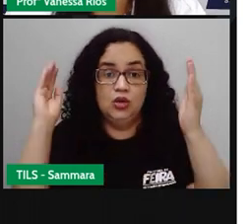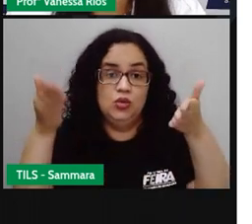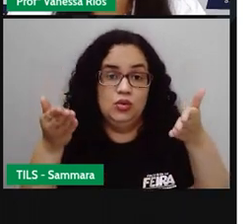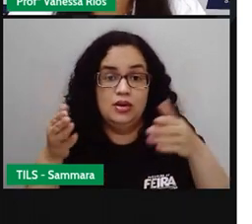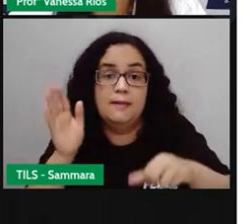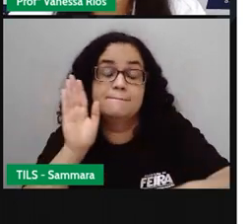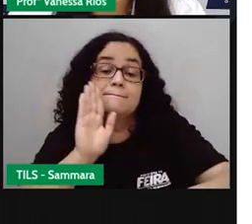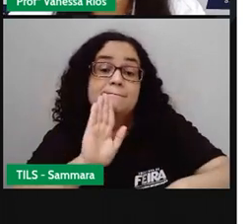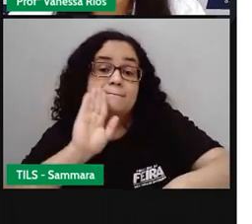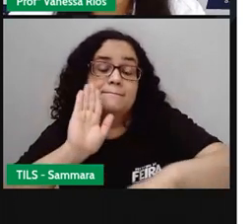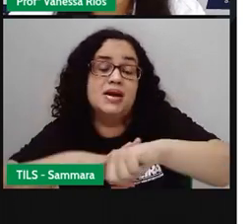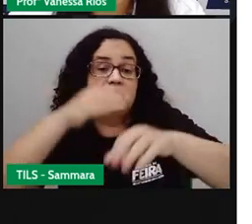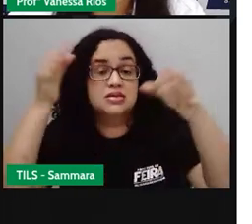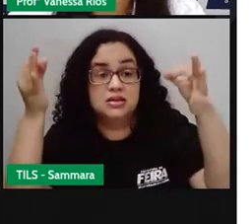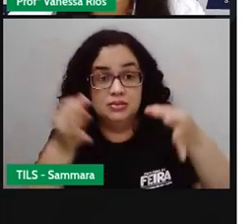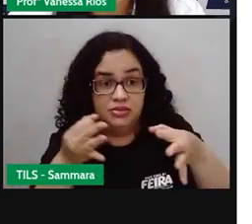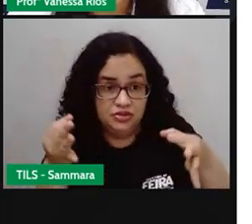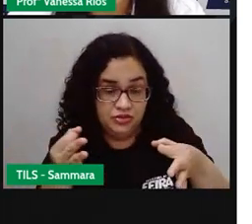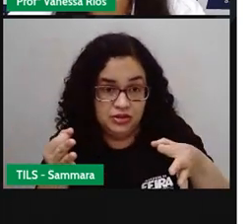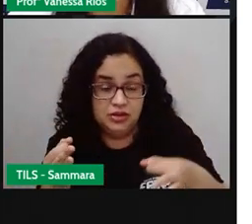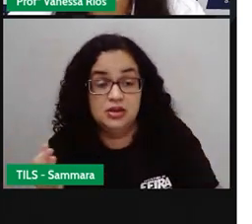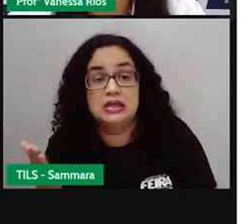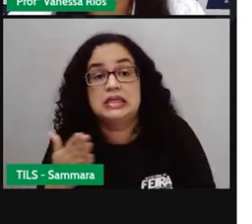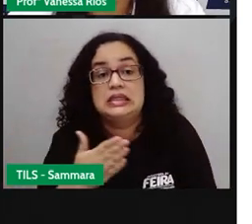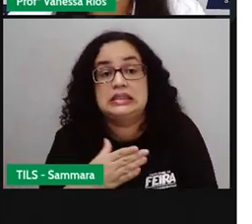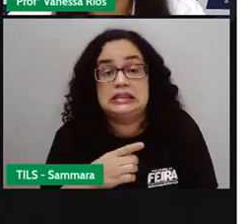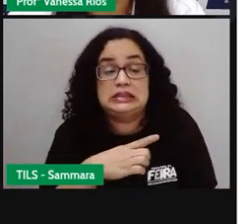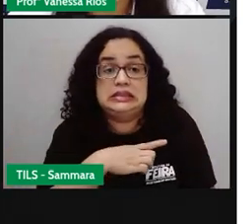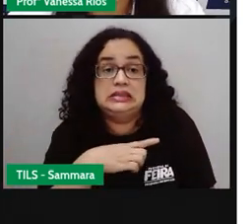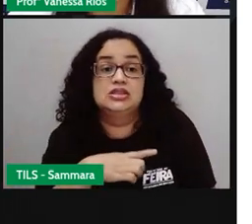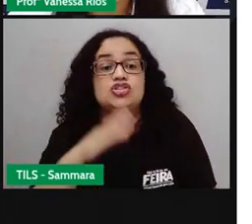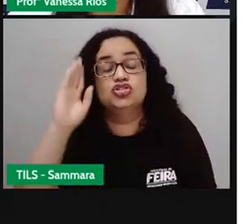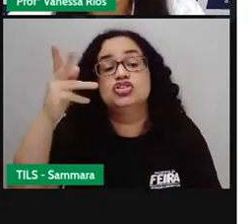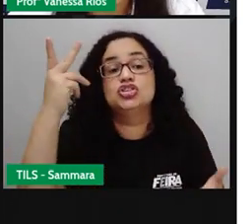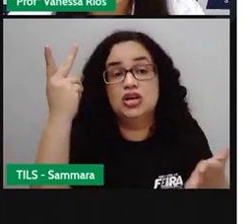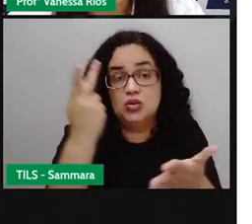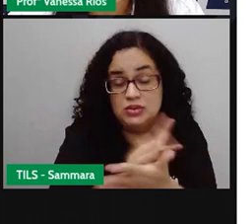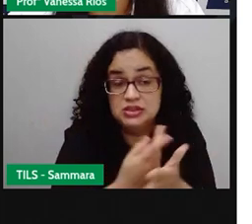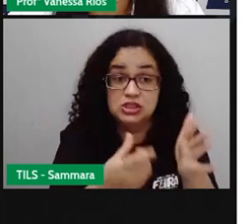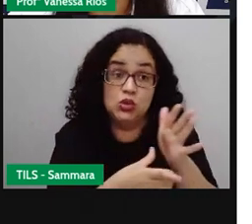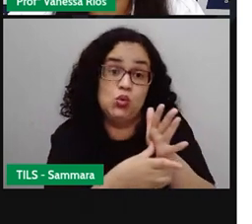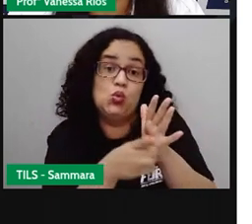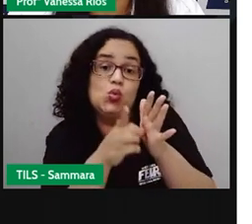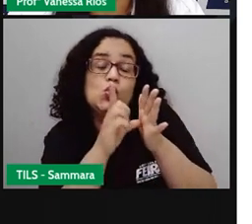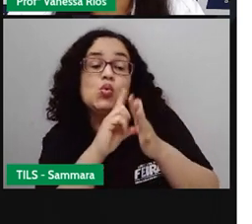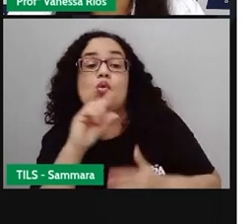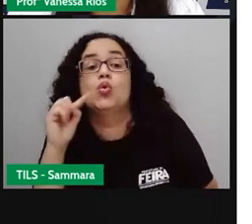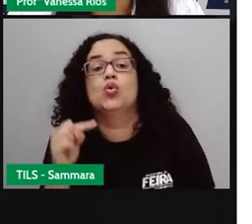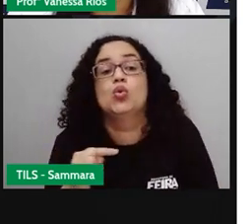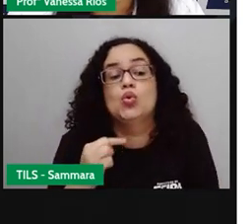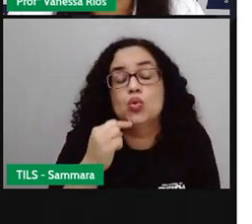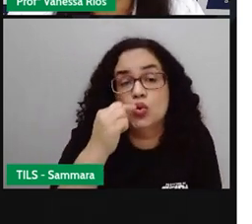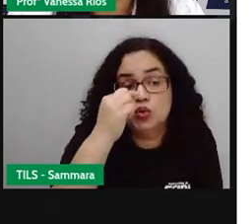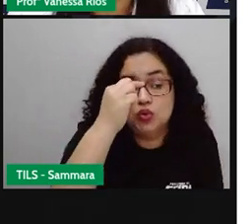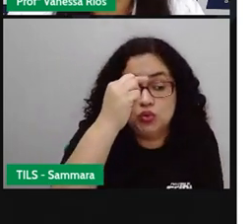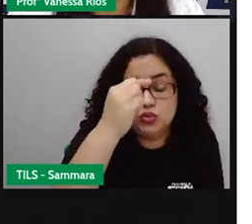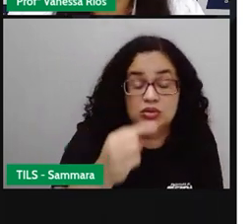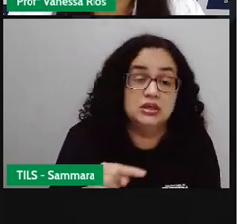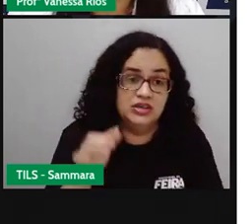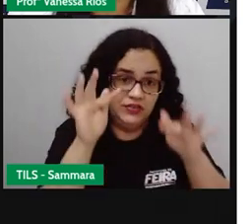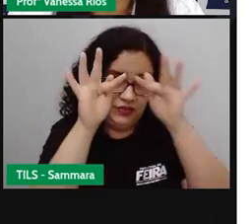pretérito mais que perfeito. Expressa um fato já ocorrido antes de outro fato já ter